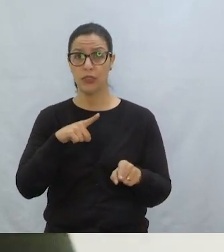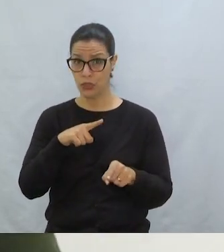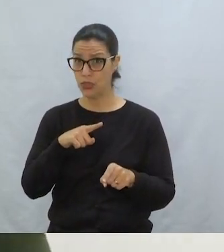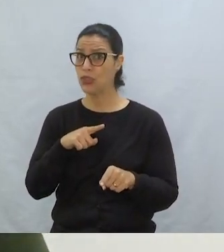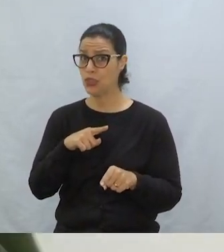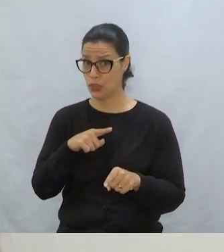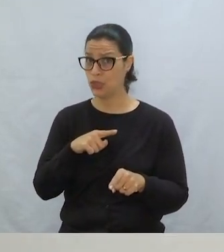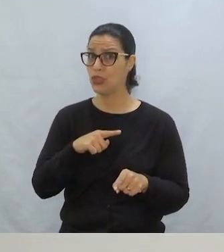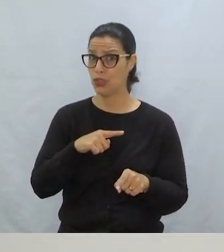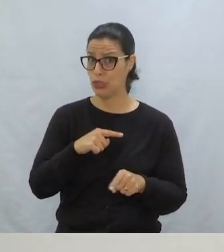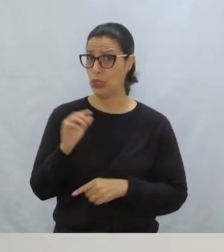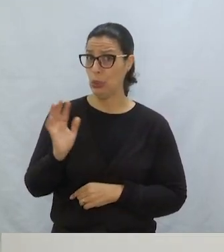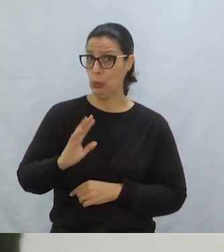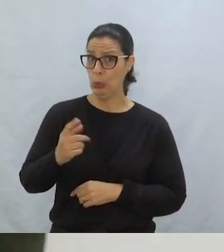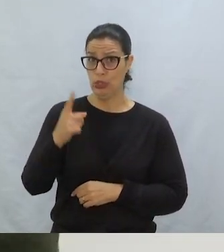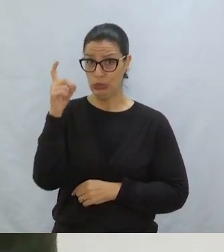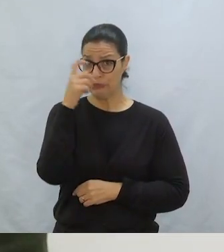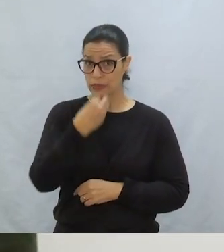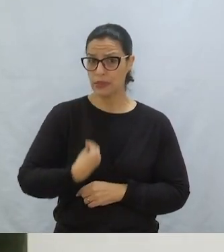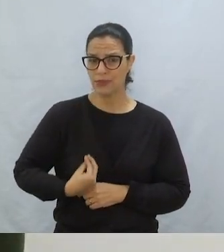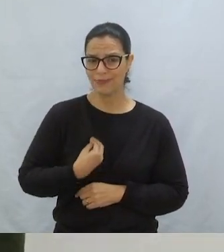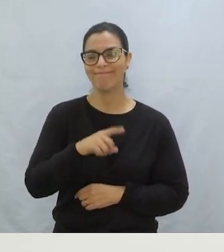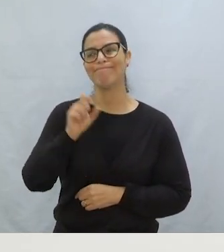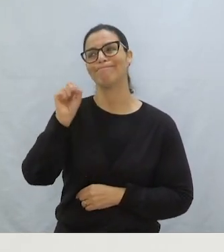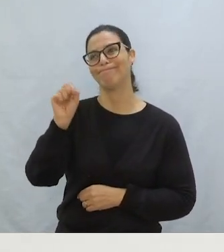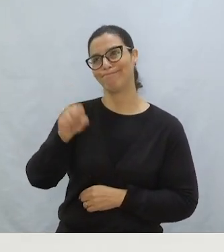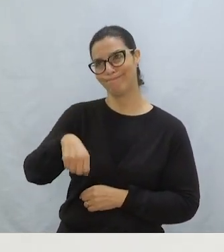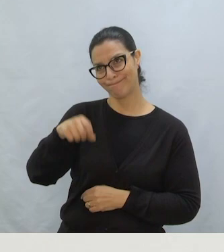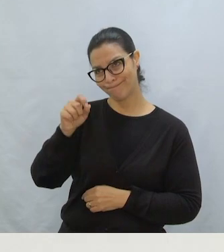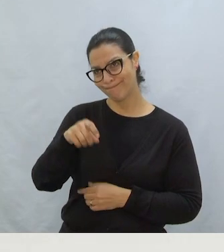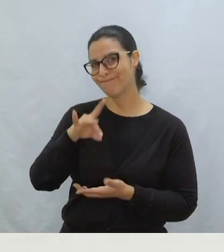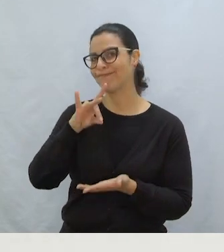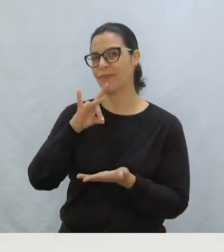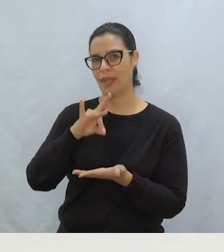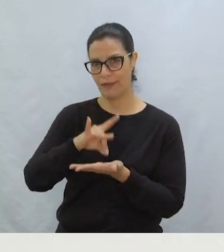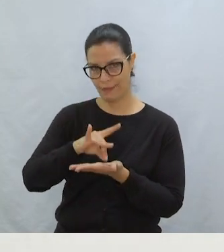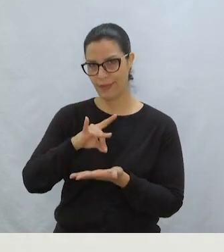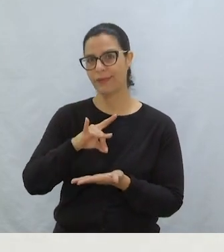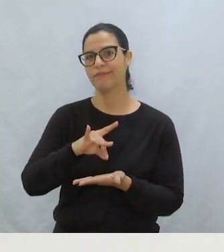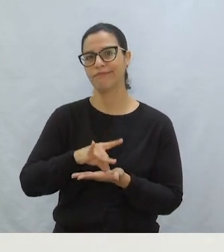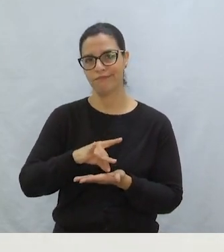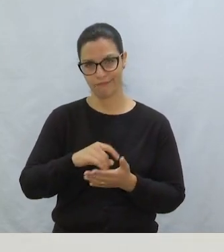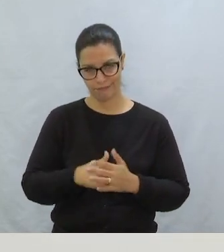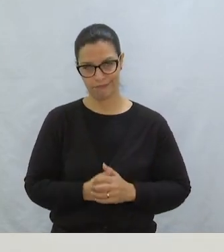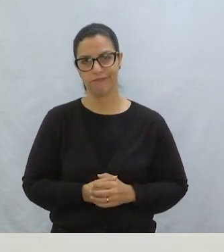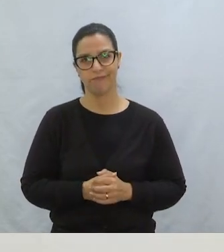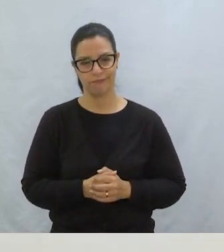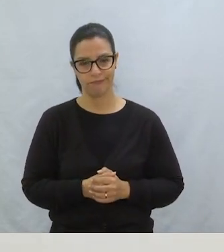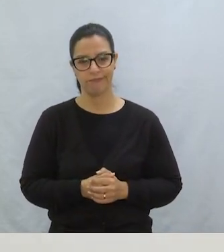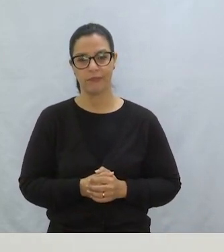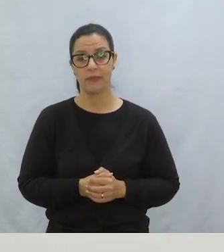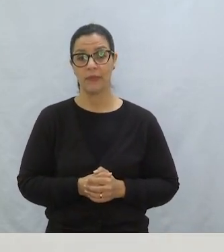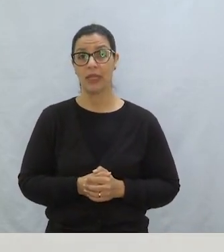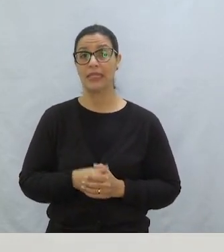também pagou um preço caro, não foi? Ah, isso é verdade